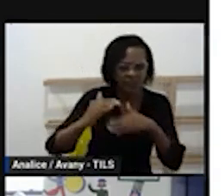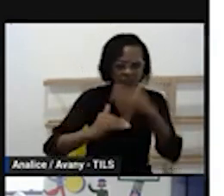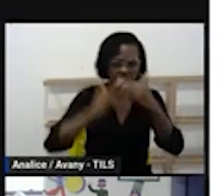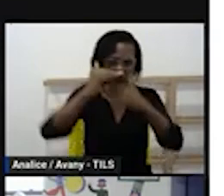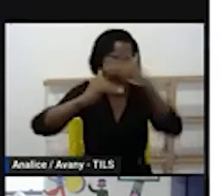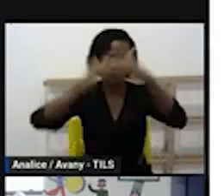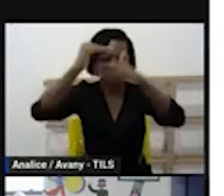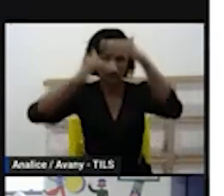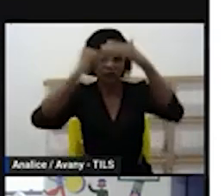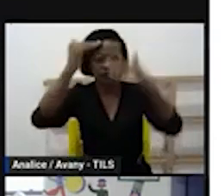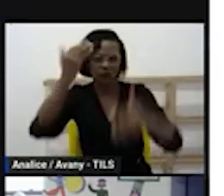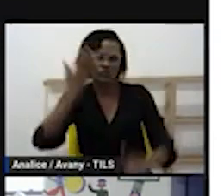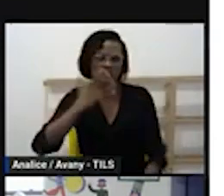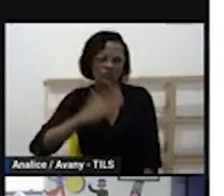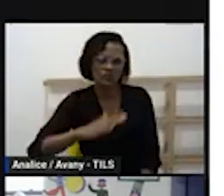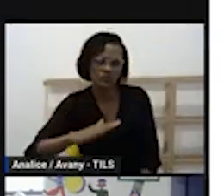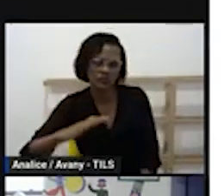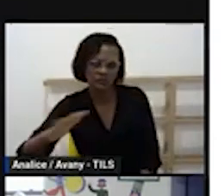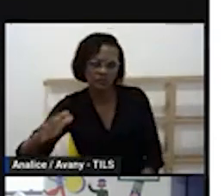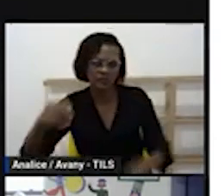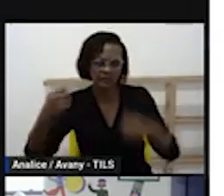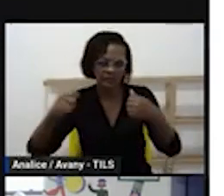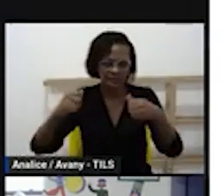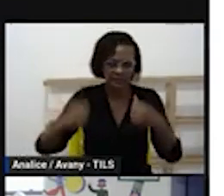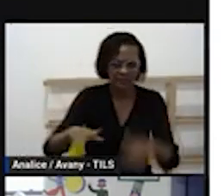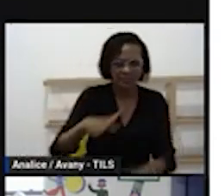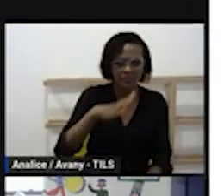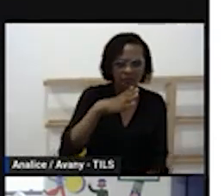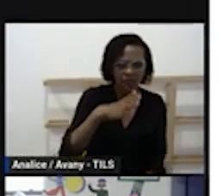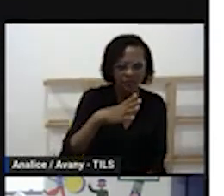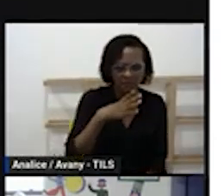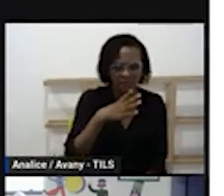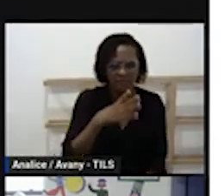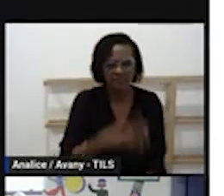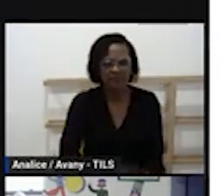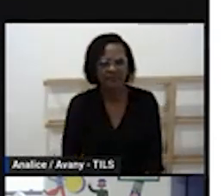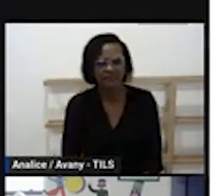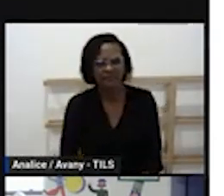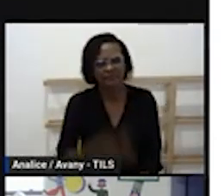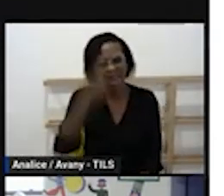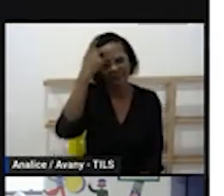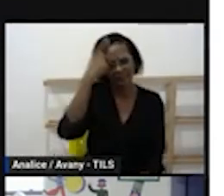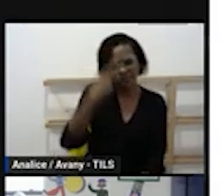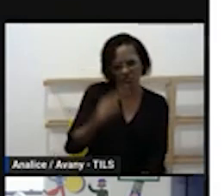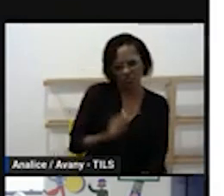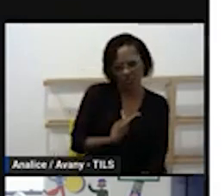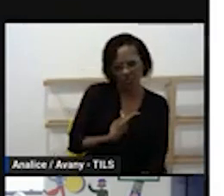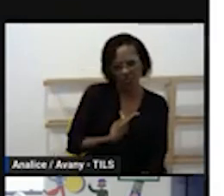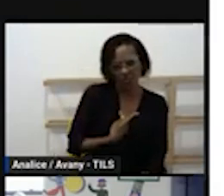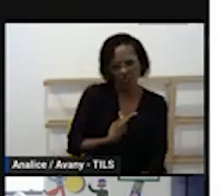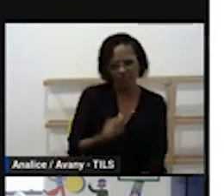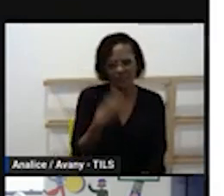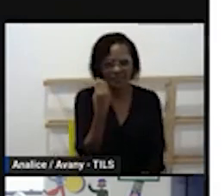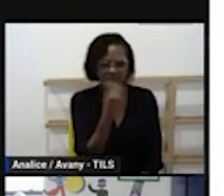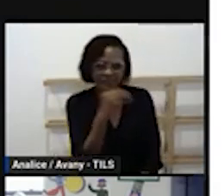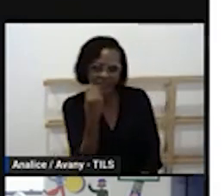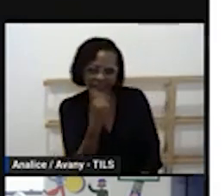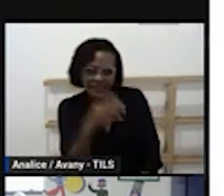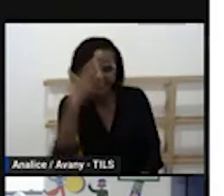importância à necessidade de cada tempo de trabalho para o desenvolvimento infantil bem como conhecimento das